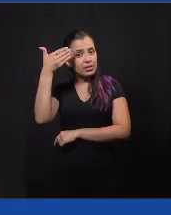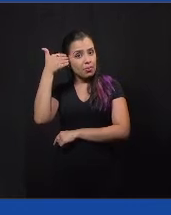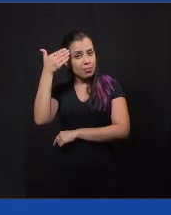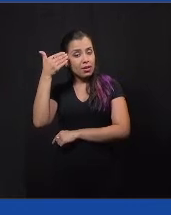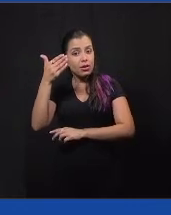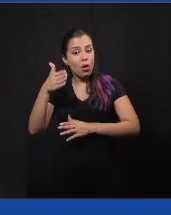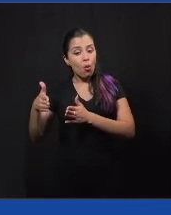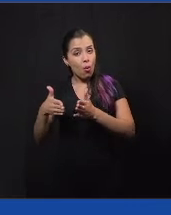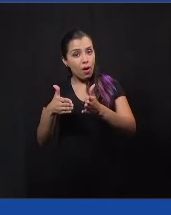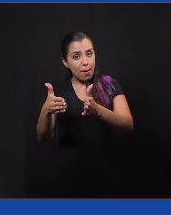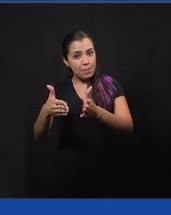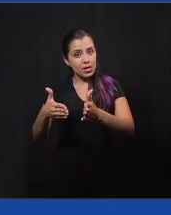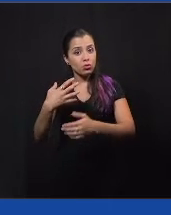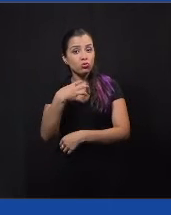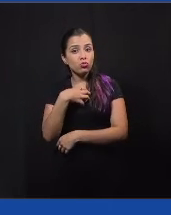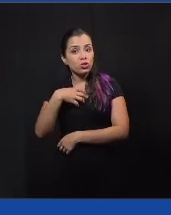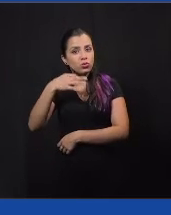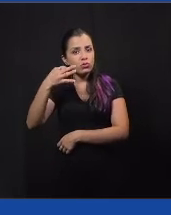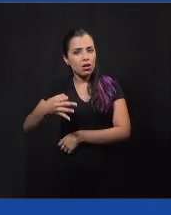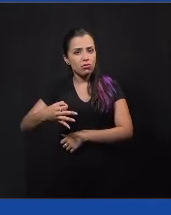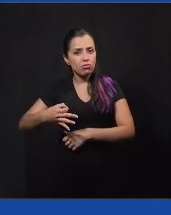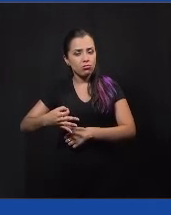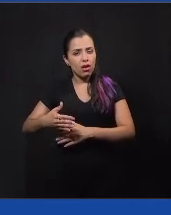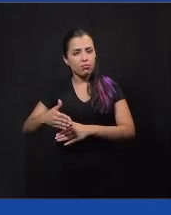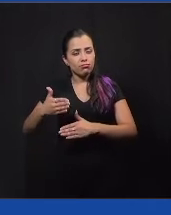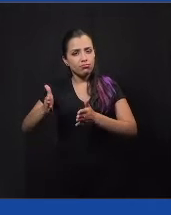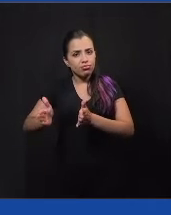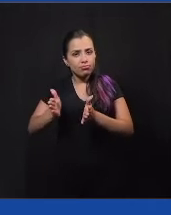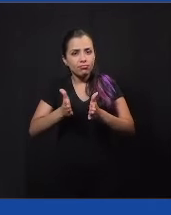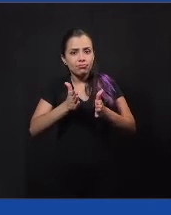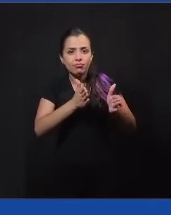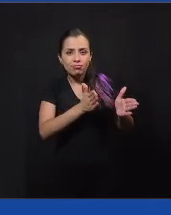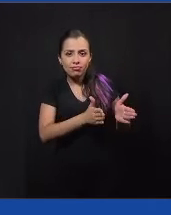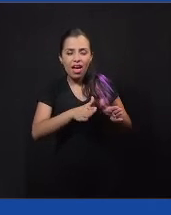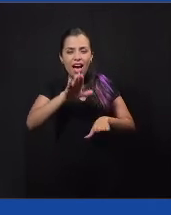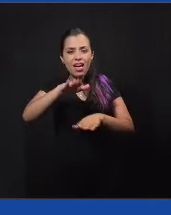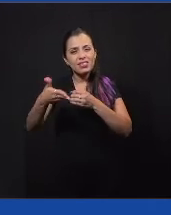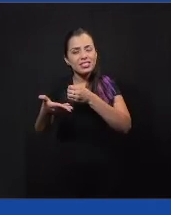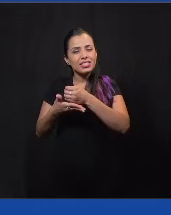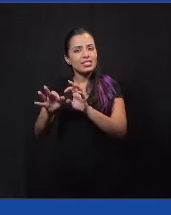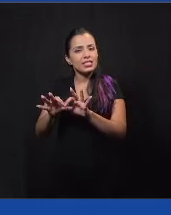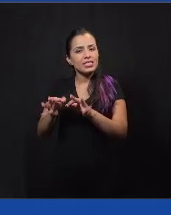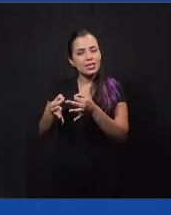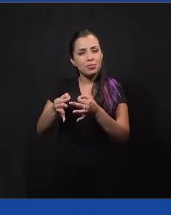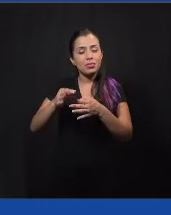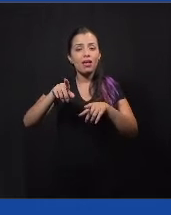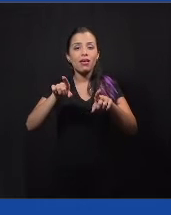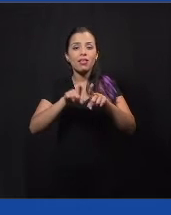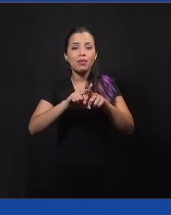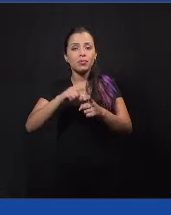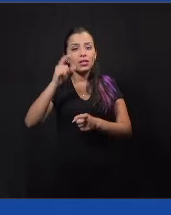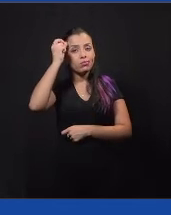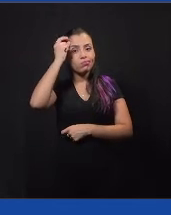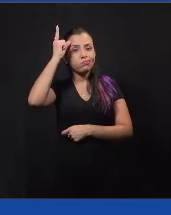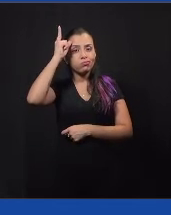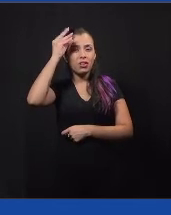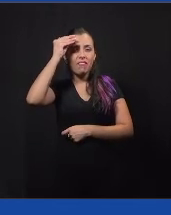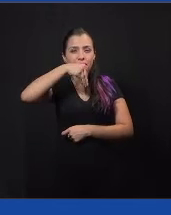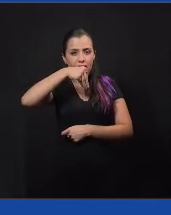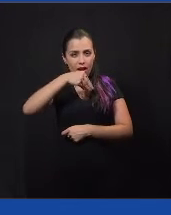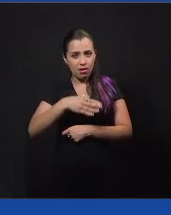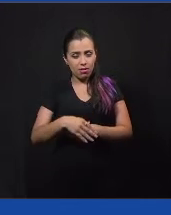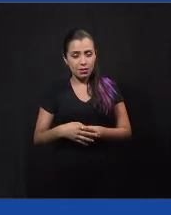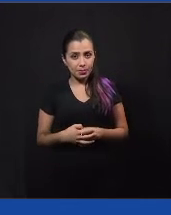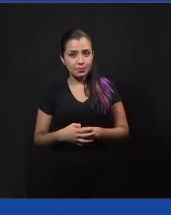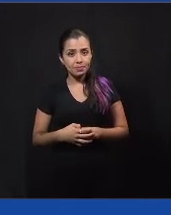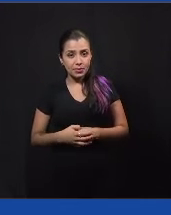caminho que a gente passa, né, desde um baixo engajamento cívico e cultura democrática enfraquecida, que era um cenário que a gente tinha, para um